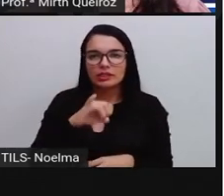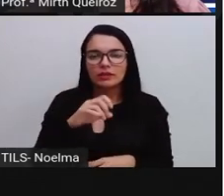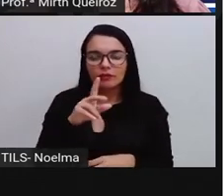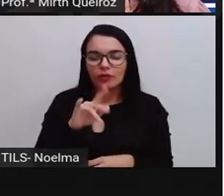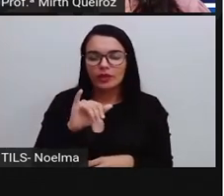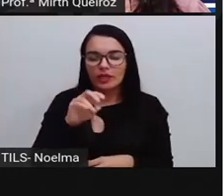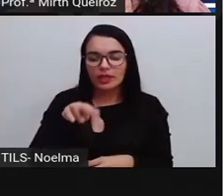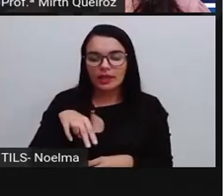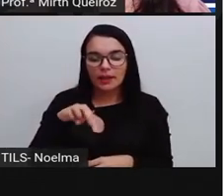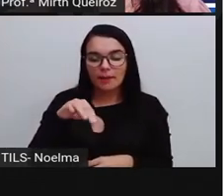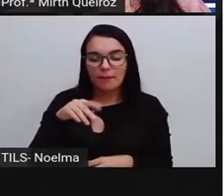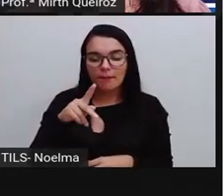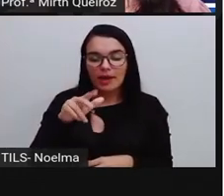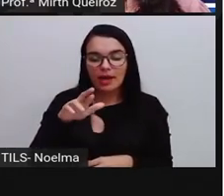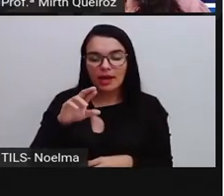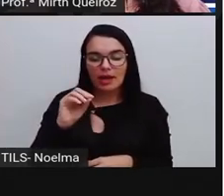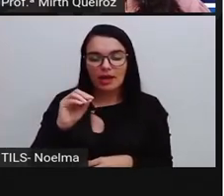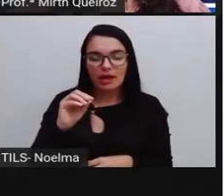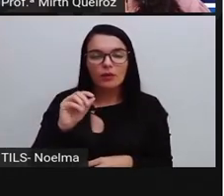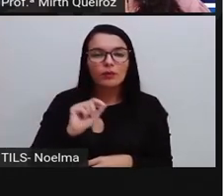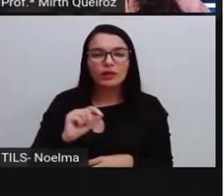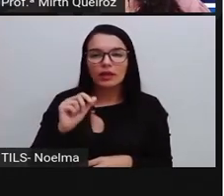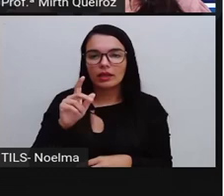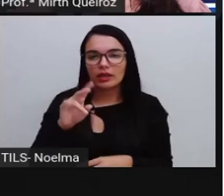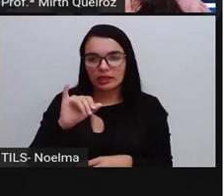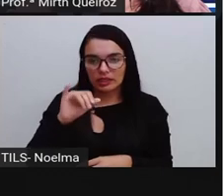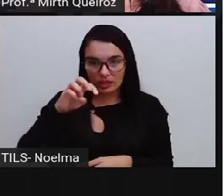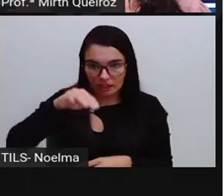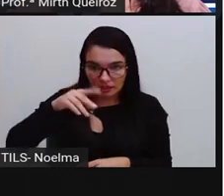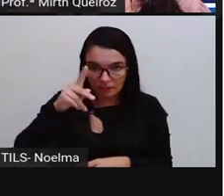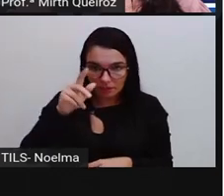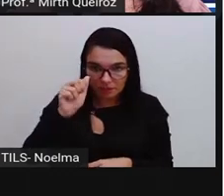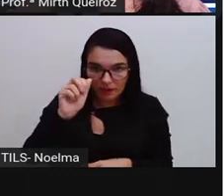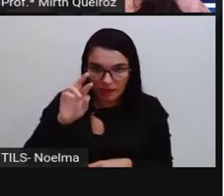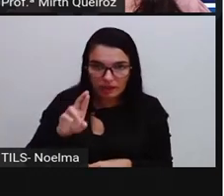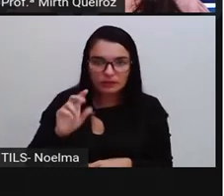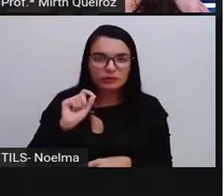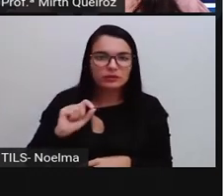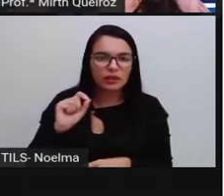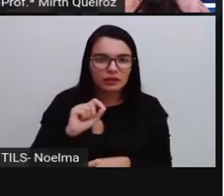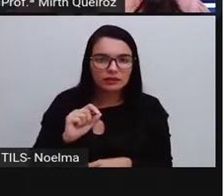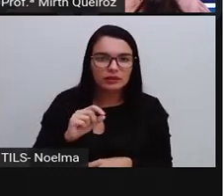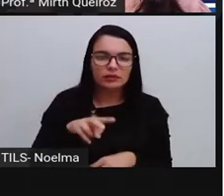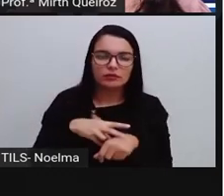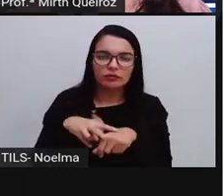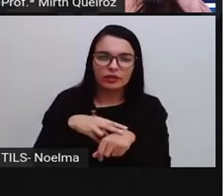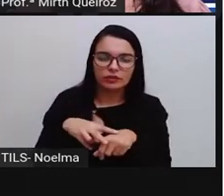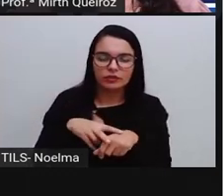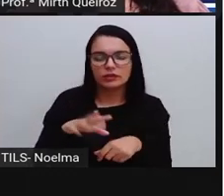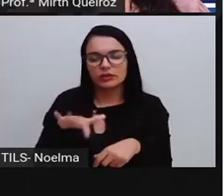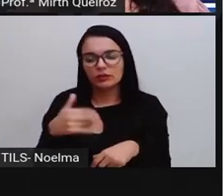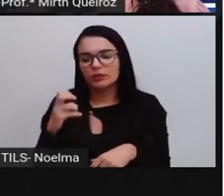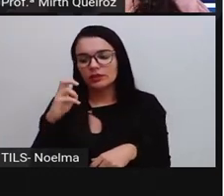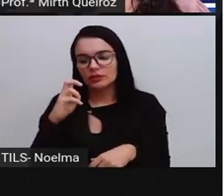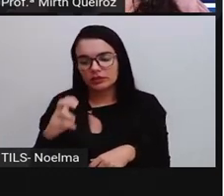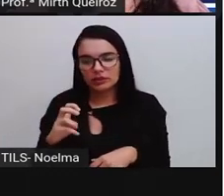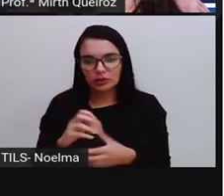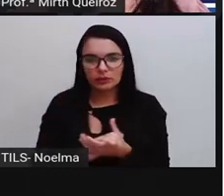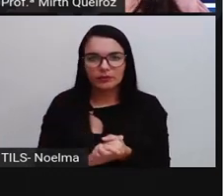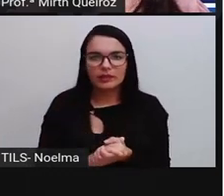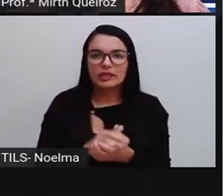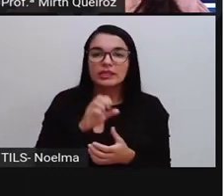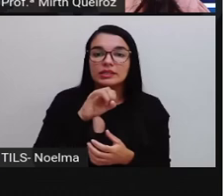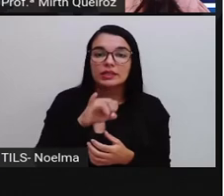cinco números de nove. Qual a chance de tirarmos um número menor que cinquenta? Um número par